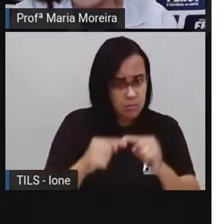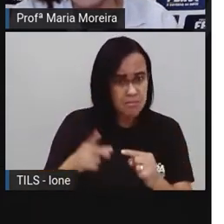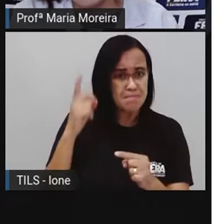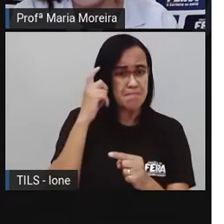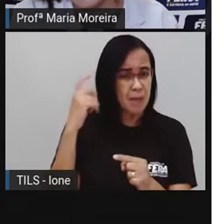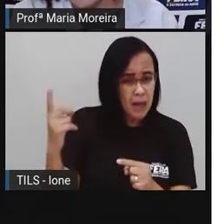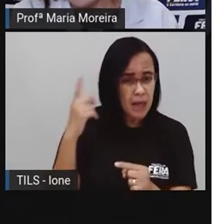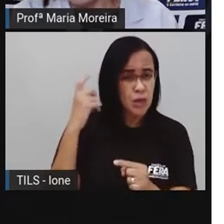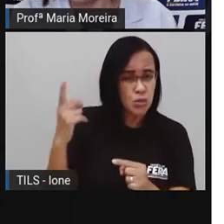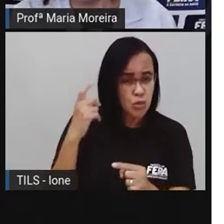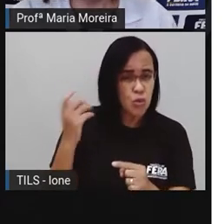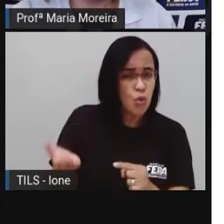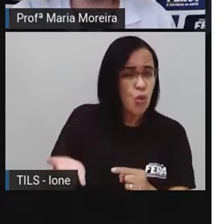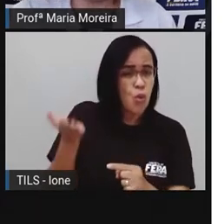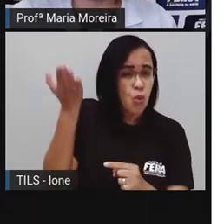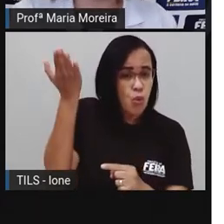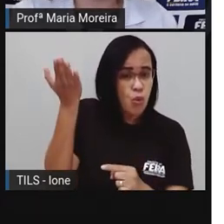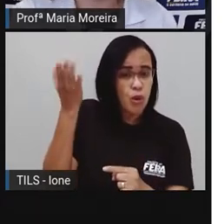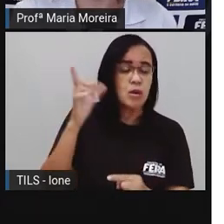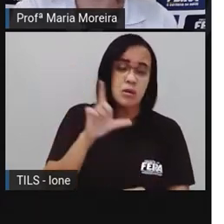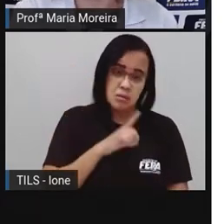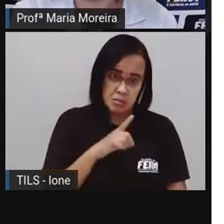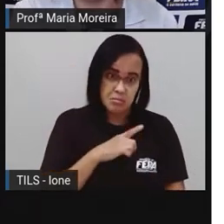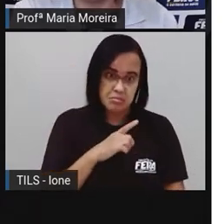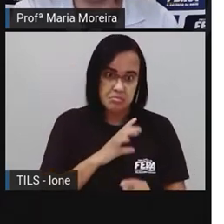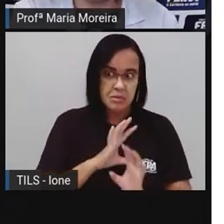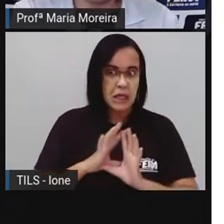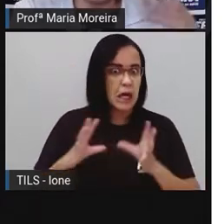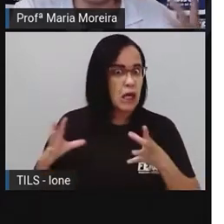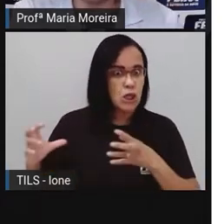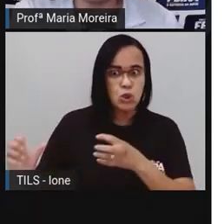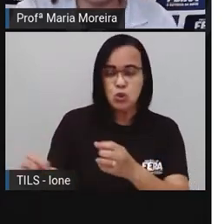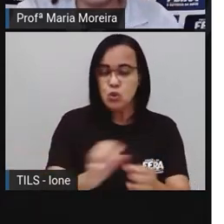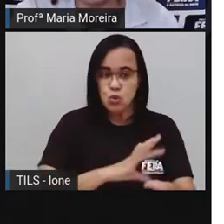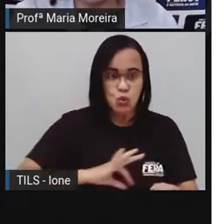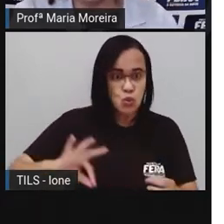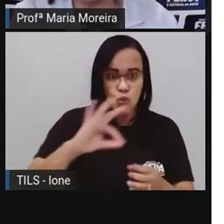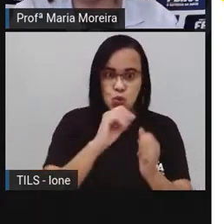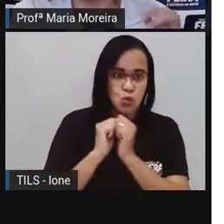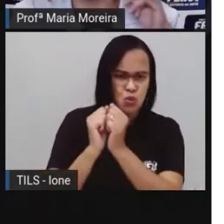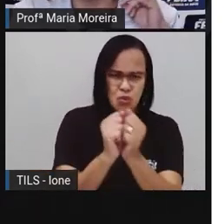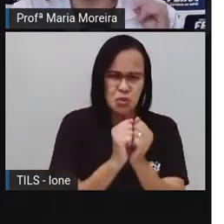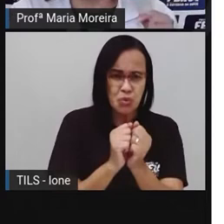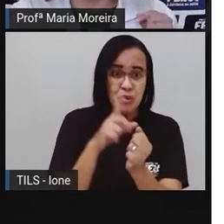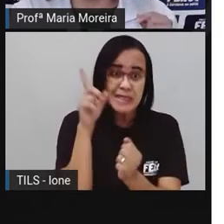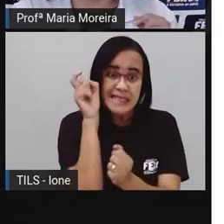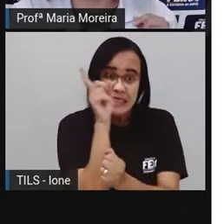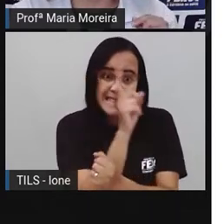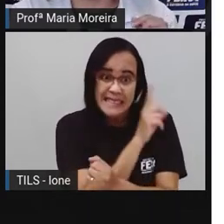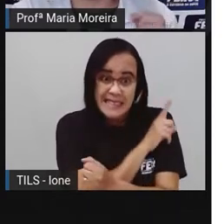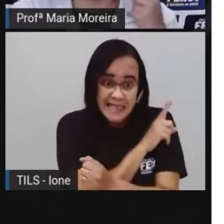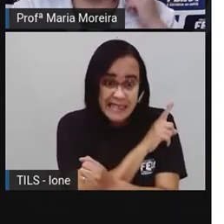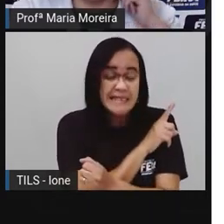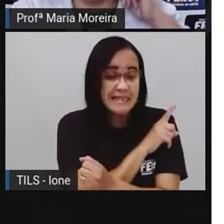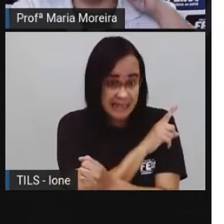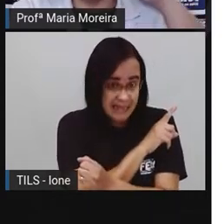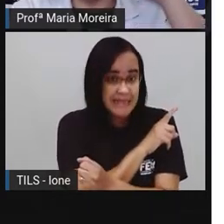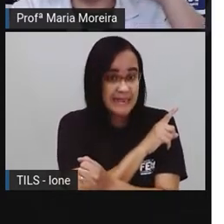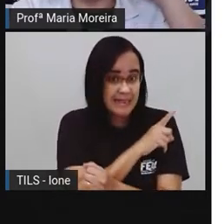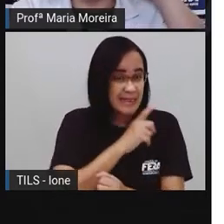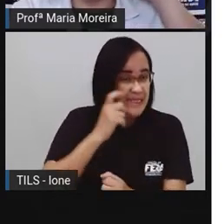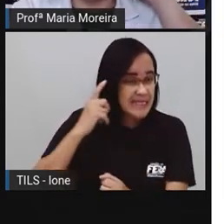o seu funcionamento. E aí, quando junta tudo aquilo, vira, na verdade, uma grande poluição sonora. Então, por isso que alguns